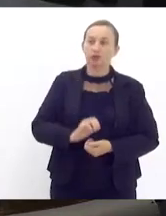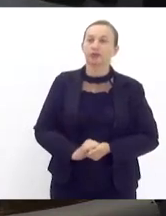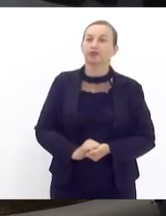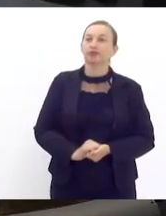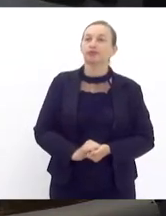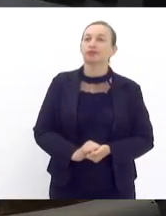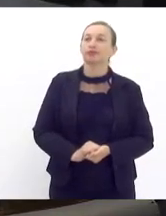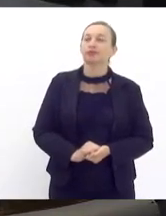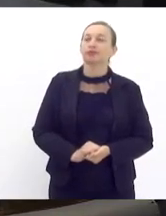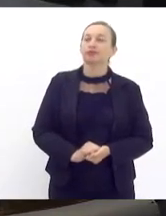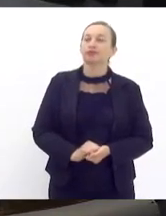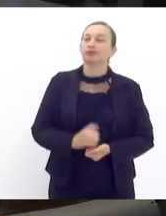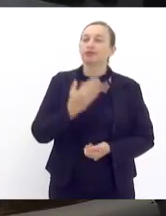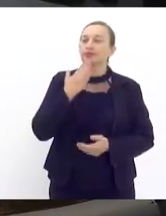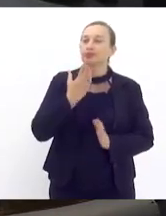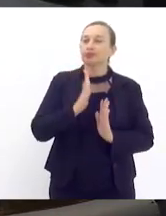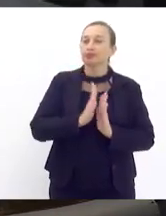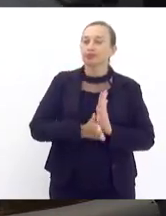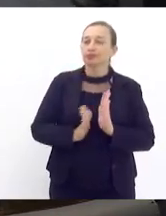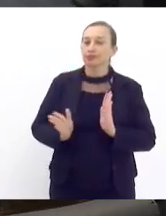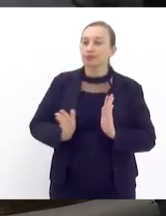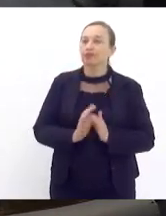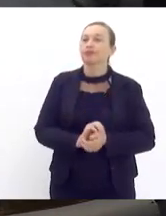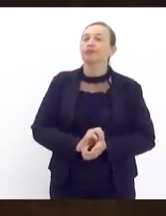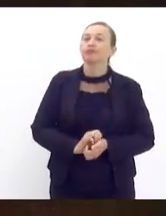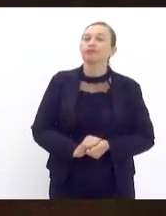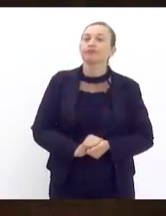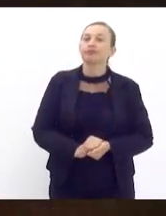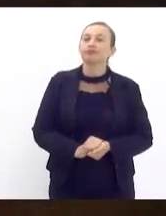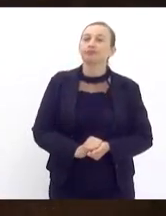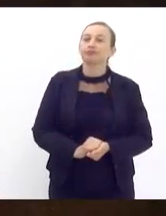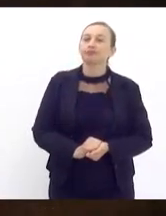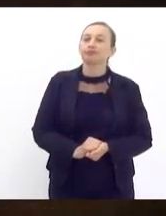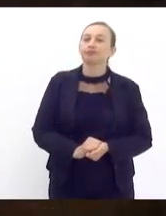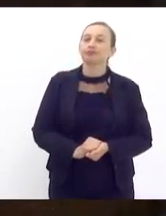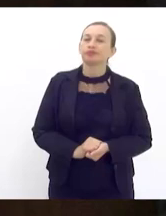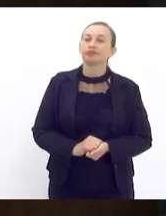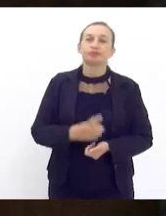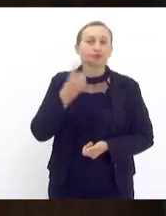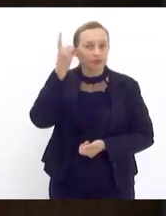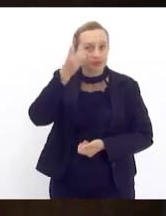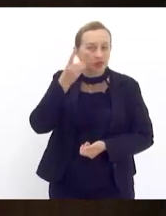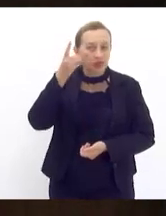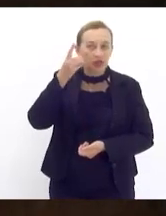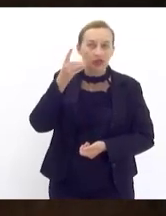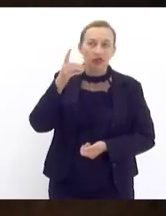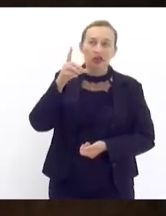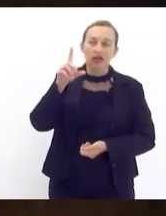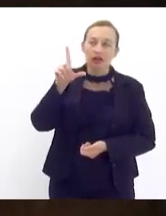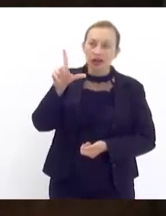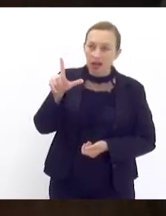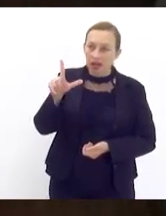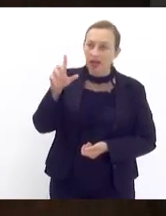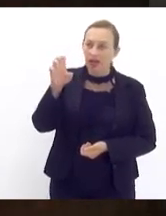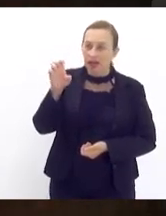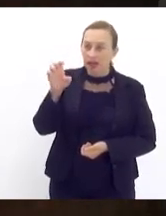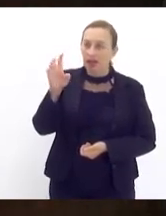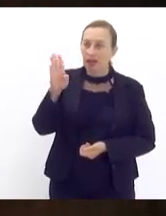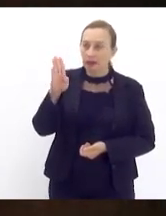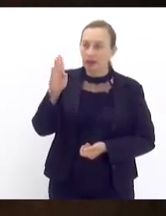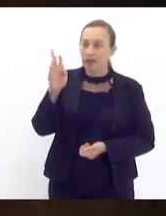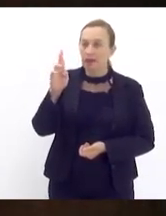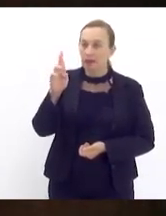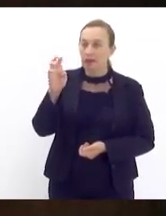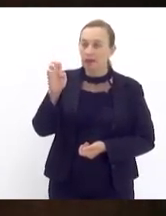o que que eu pedi a questão de ordem é que como o deputado Liberon desarquivou a